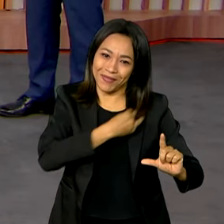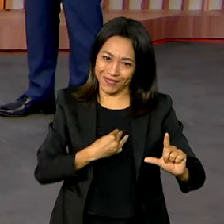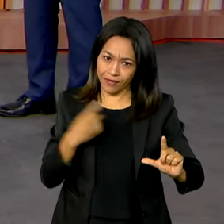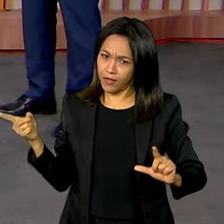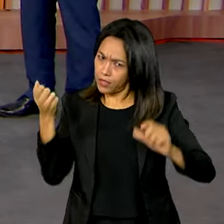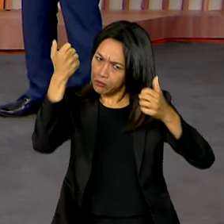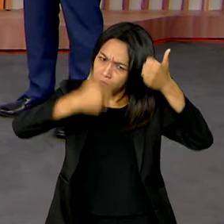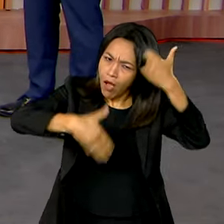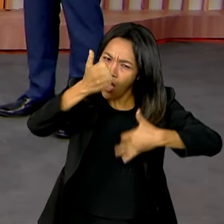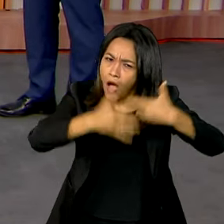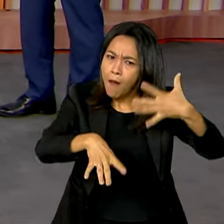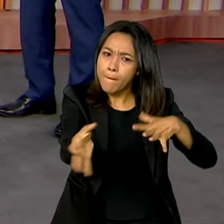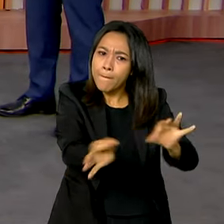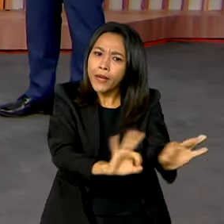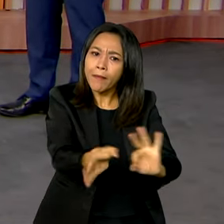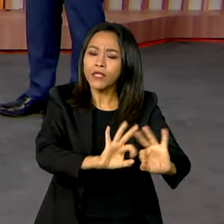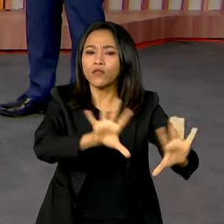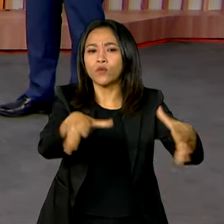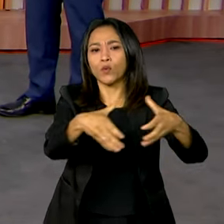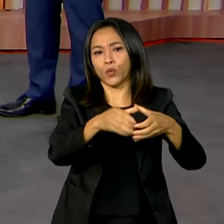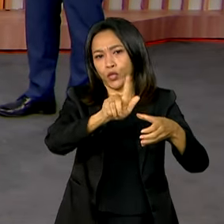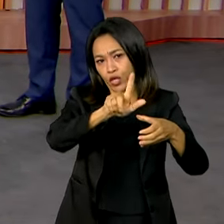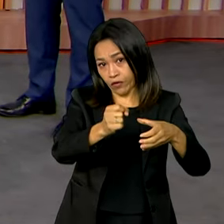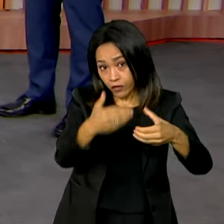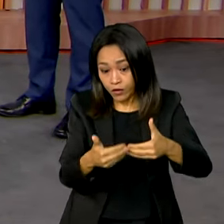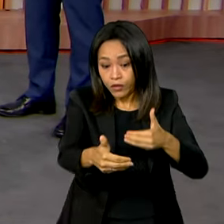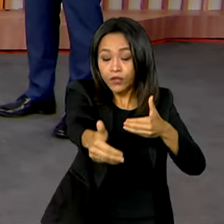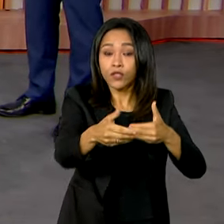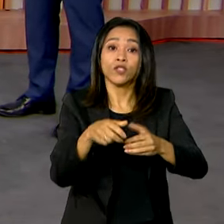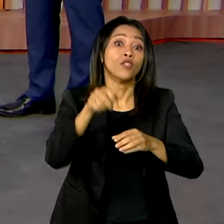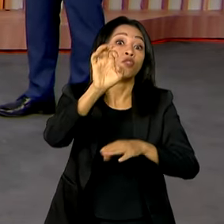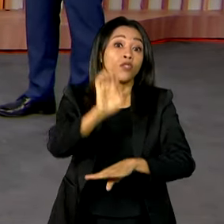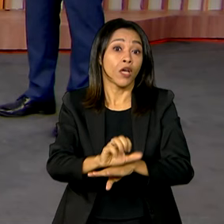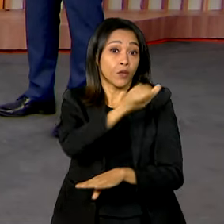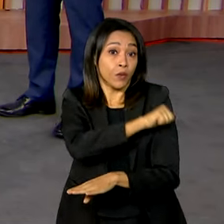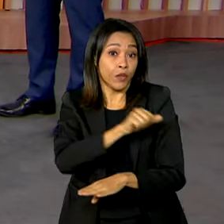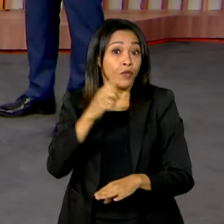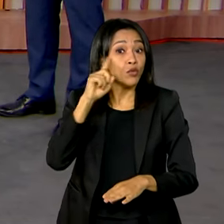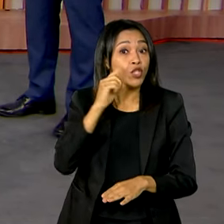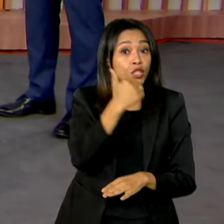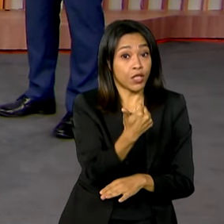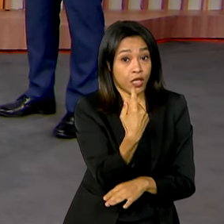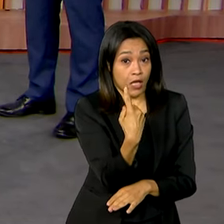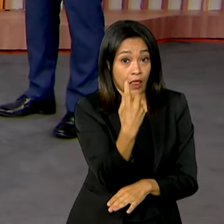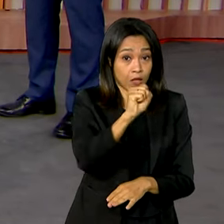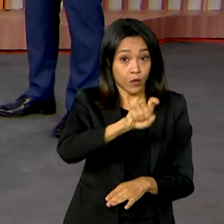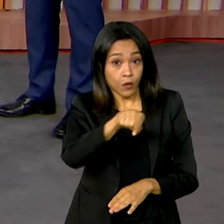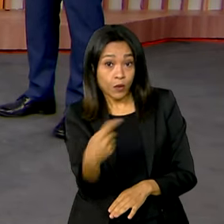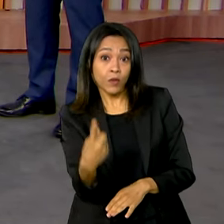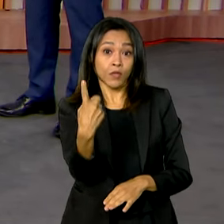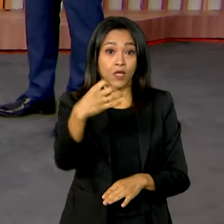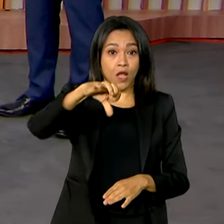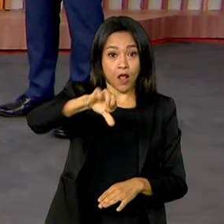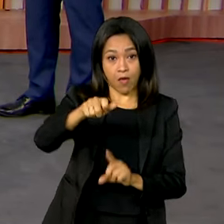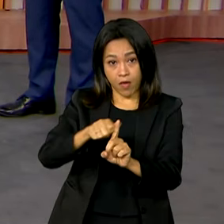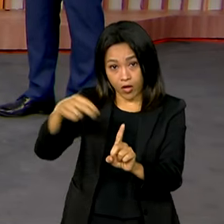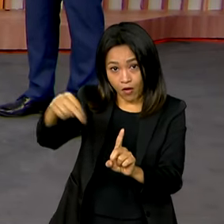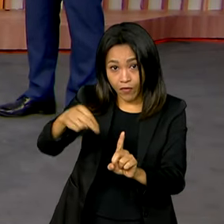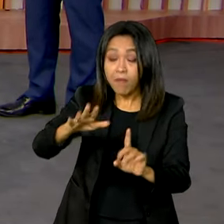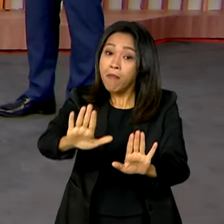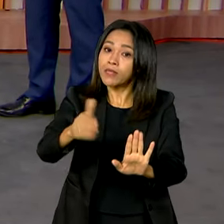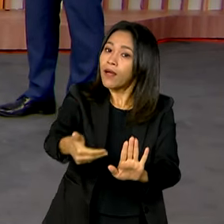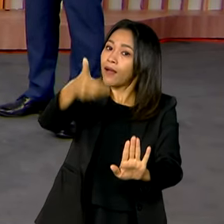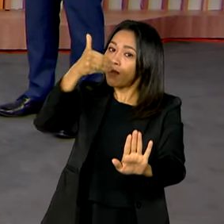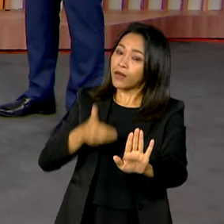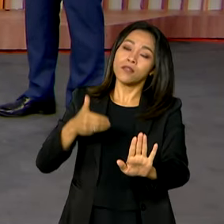falou sobre os preparativos do G20, que será realizado no Rio de Janeiro em 18 e 19 de novembro. Mas antes disso, também no